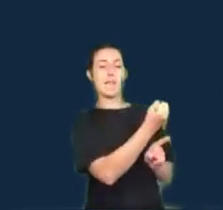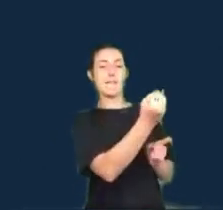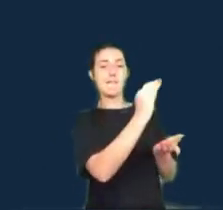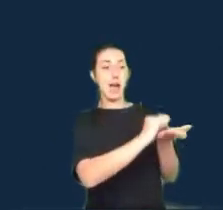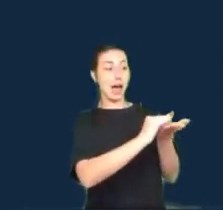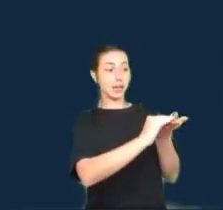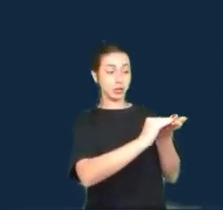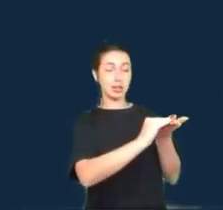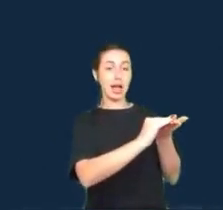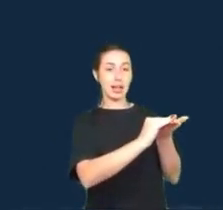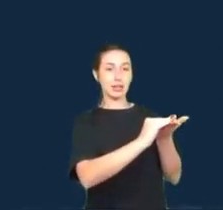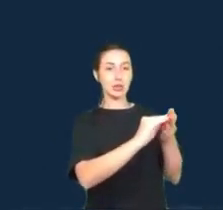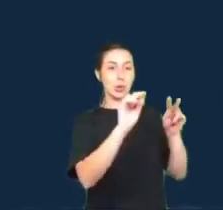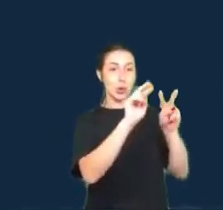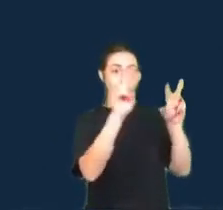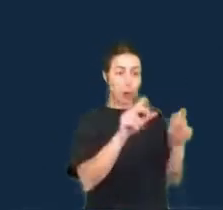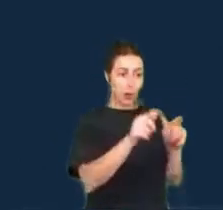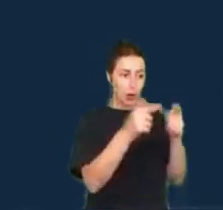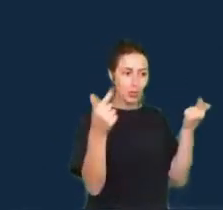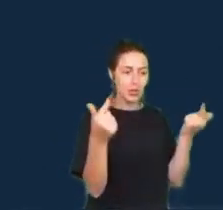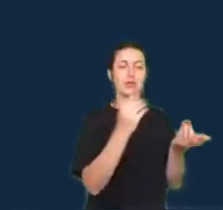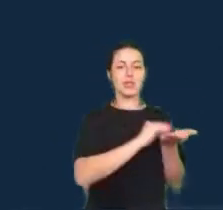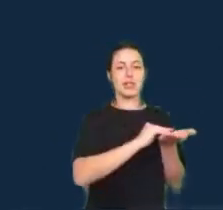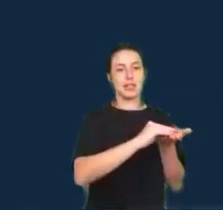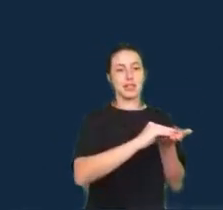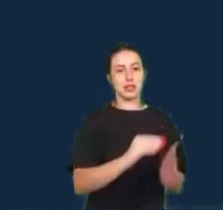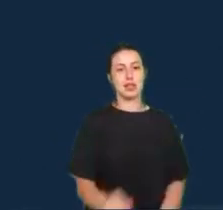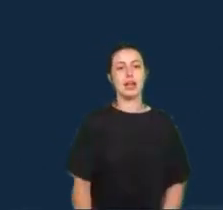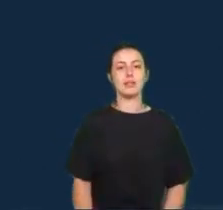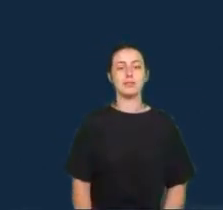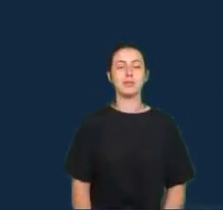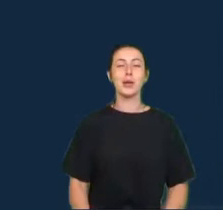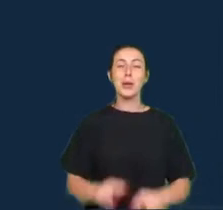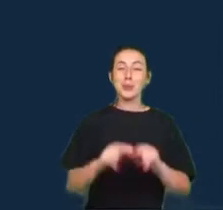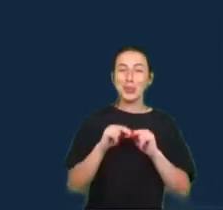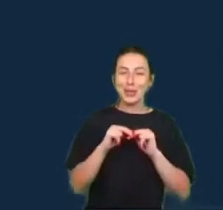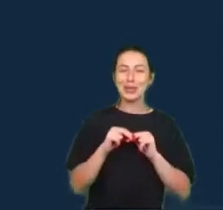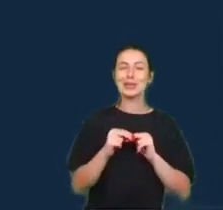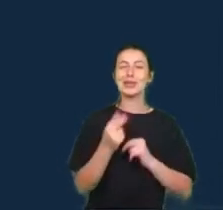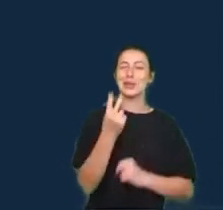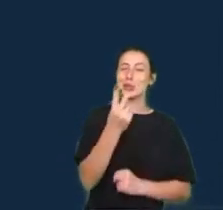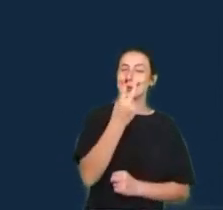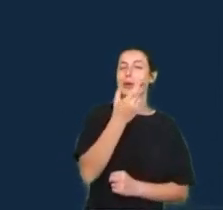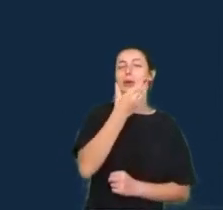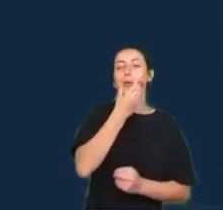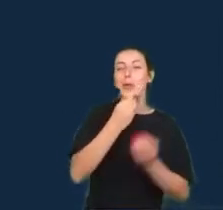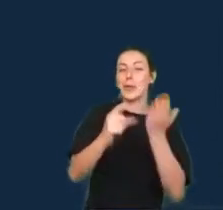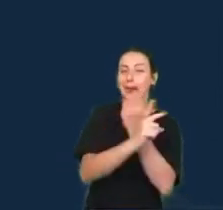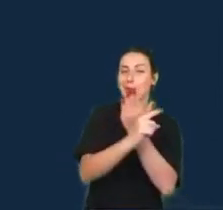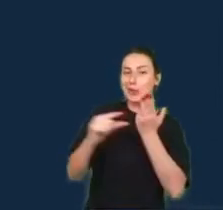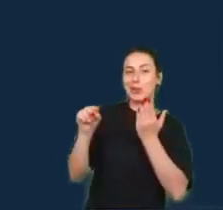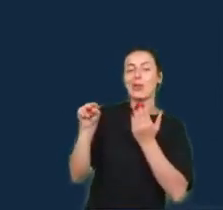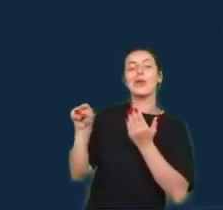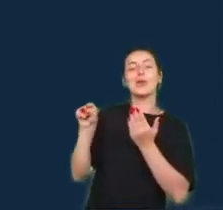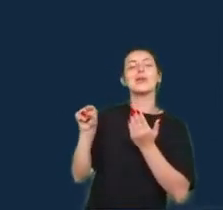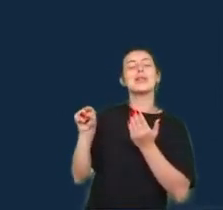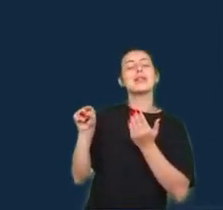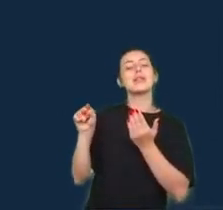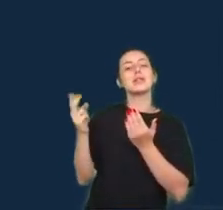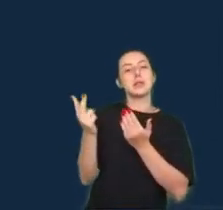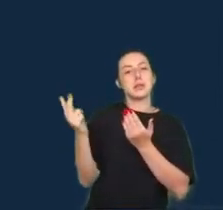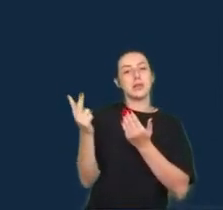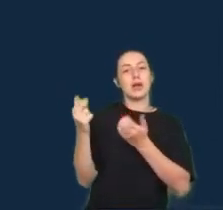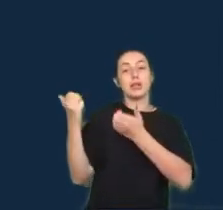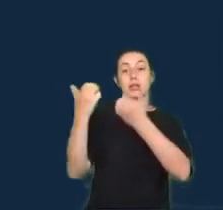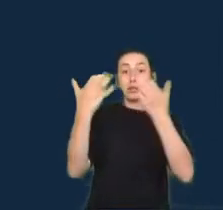jornalismo de dados, e esse capítulo de Cucutá e Walter também inclui recomendações para jornalistas de dados que